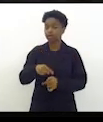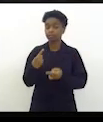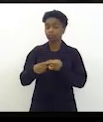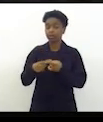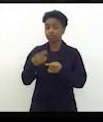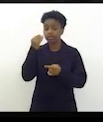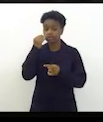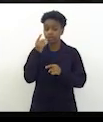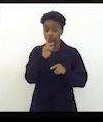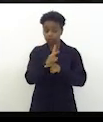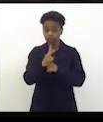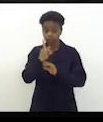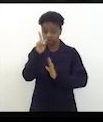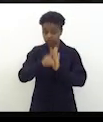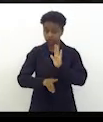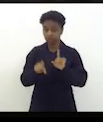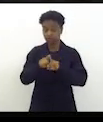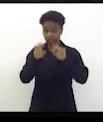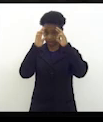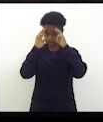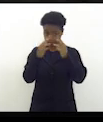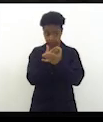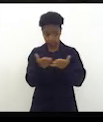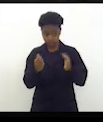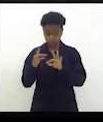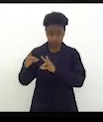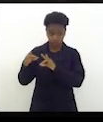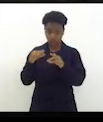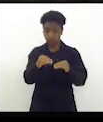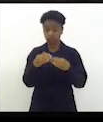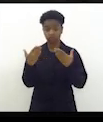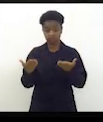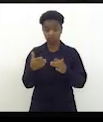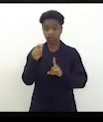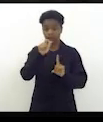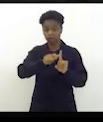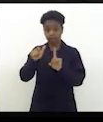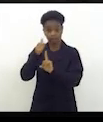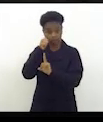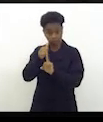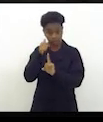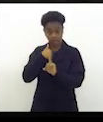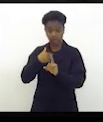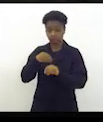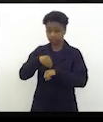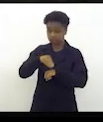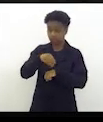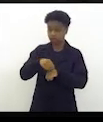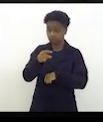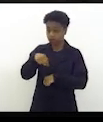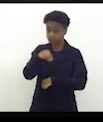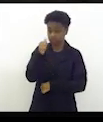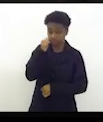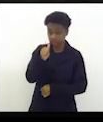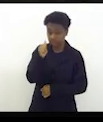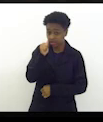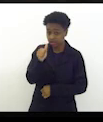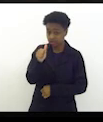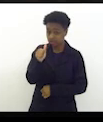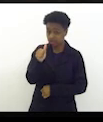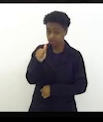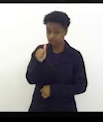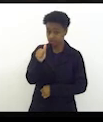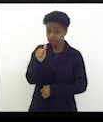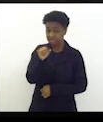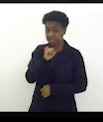e o respeito para todos então para as mulheres fica meu recado você que é uma menina você que faz